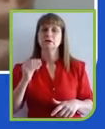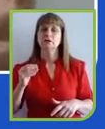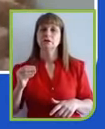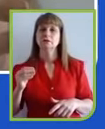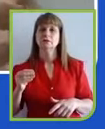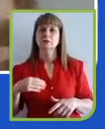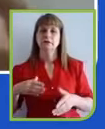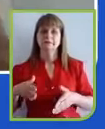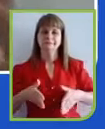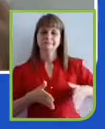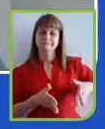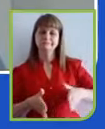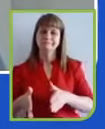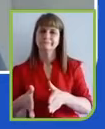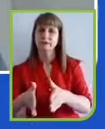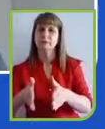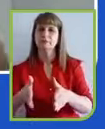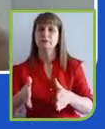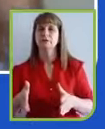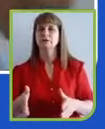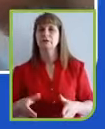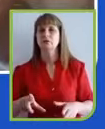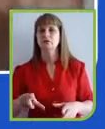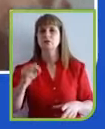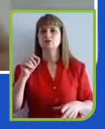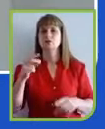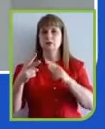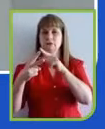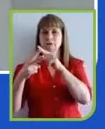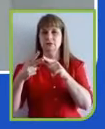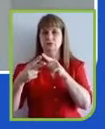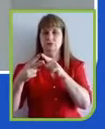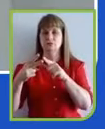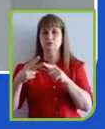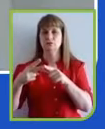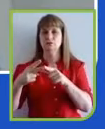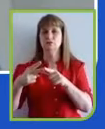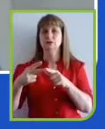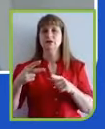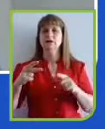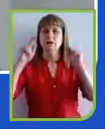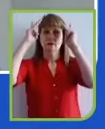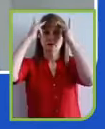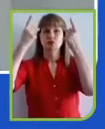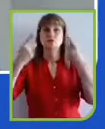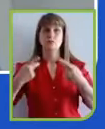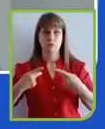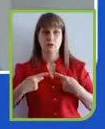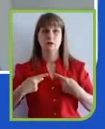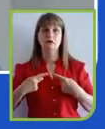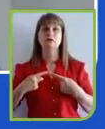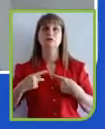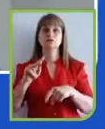eu diria que não escolhi à toa esses dois, o das pessoas e o da solução, porque,